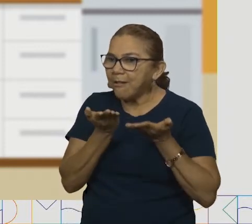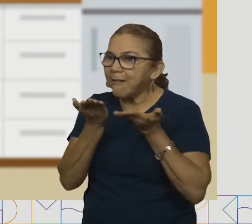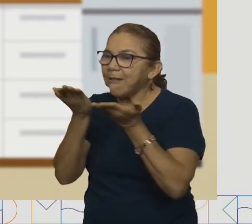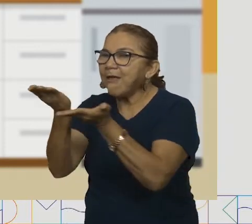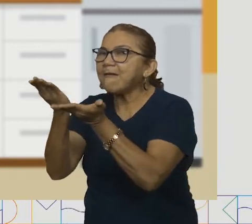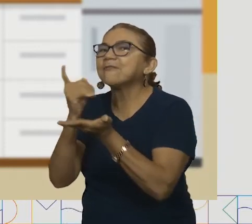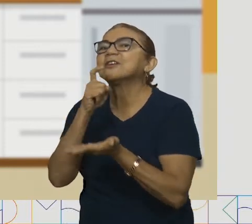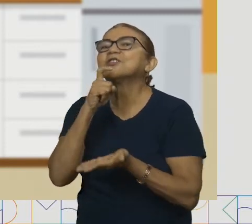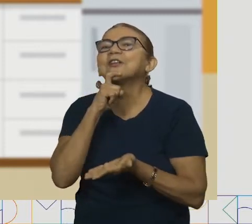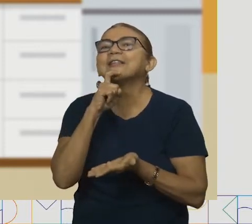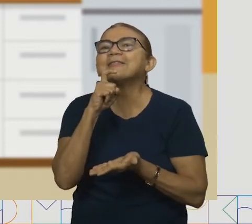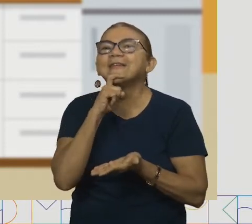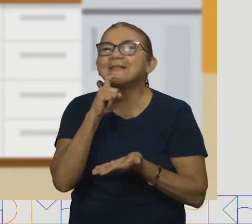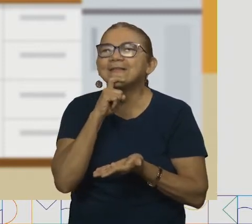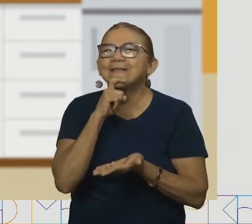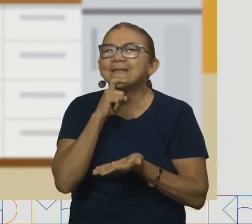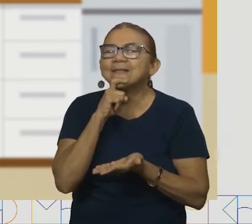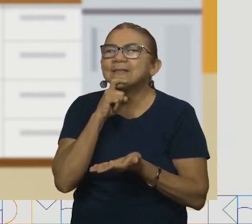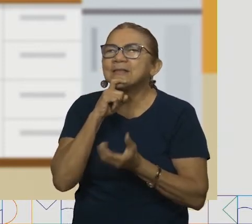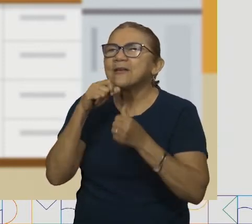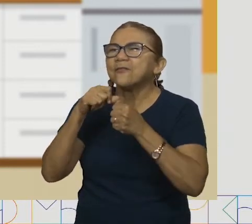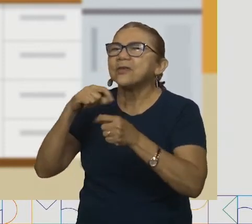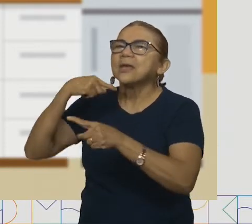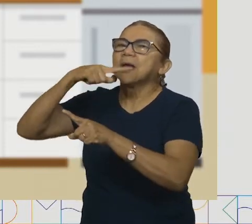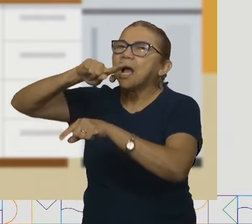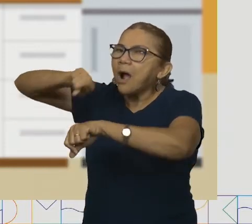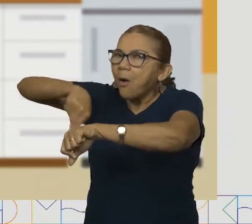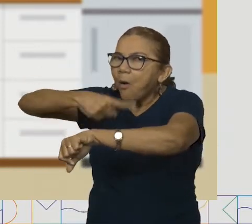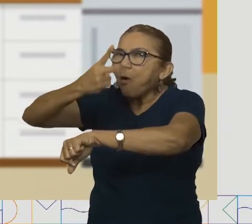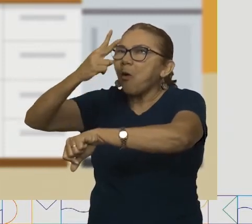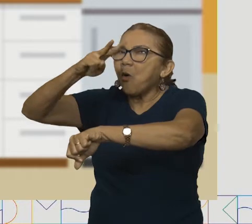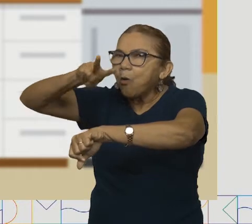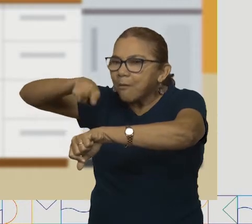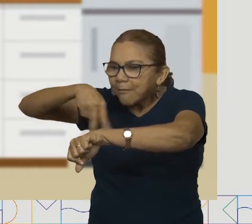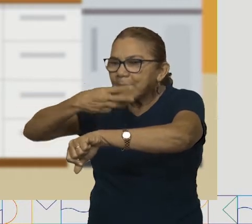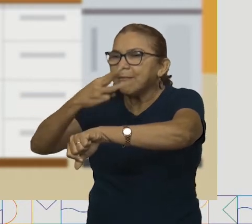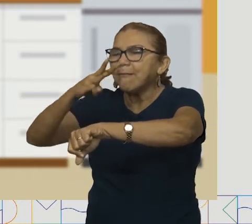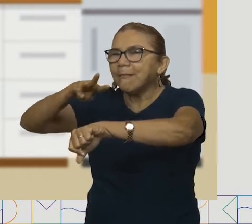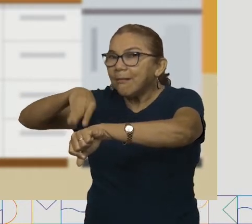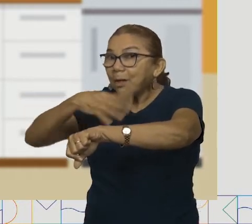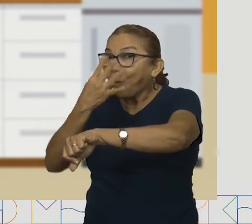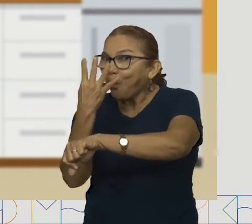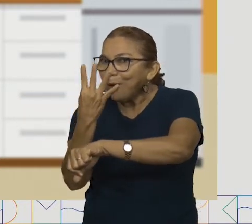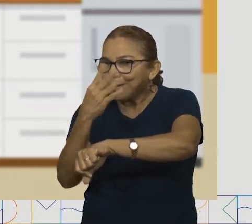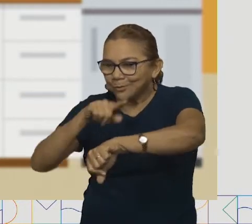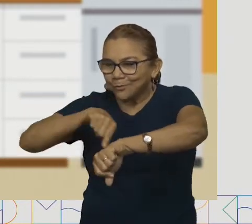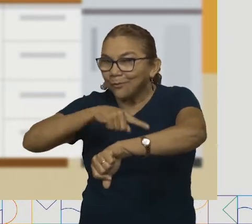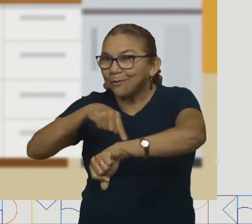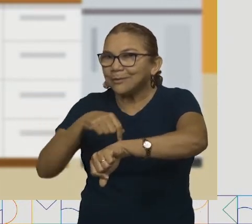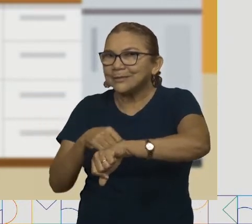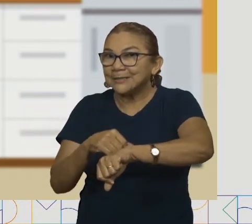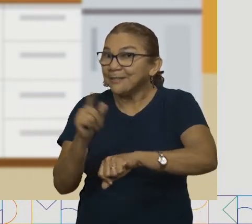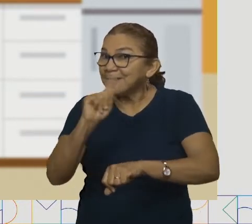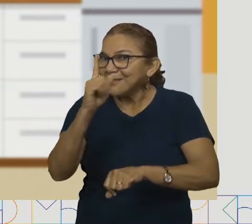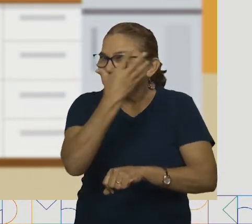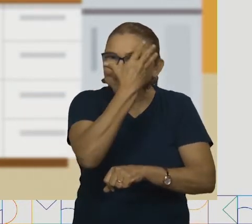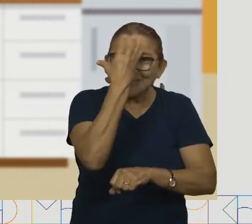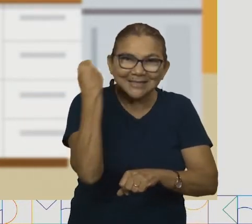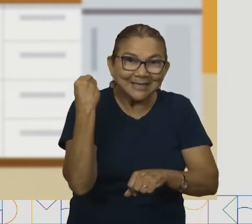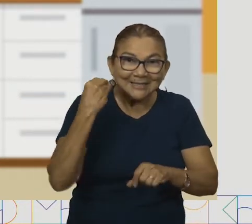congelar por mais ou menos quatro horas. Cinco, não esqueça de girar para misturar